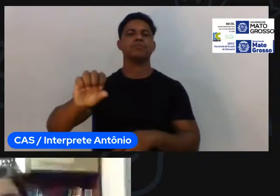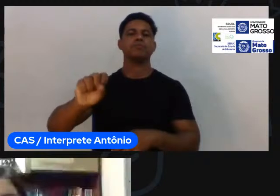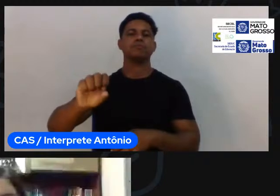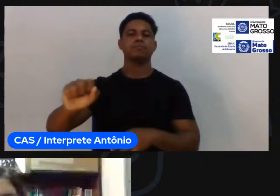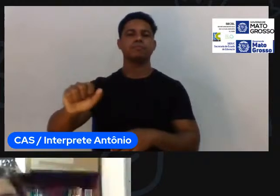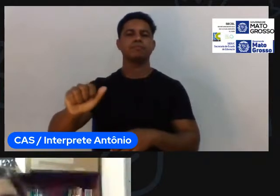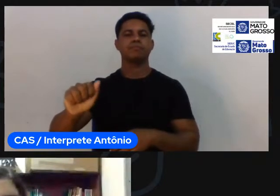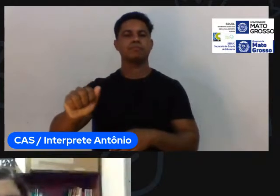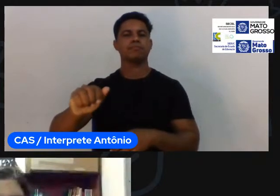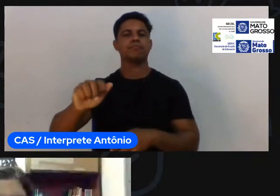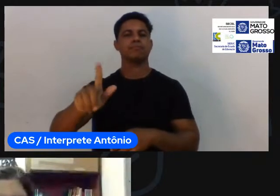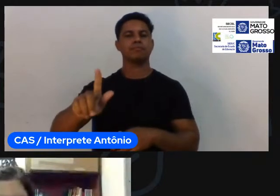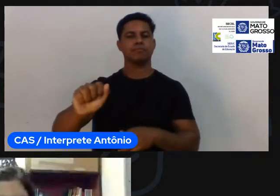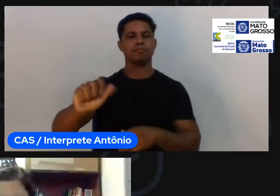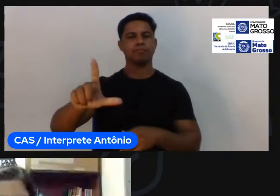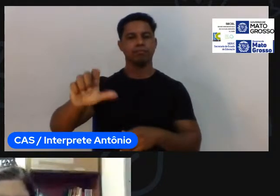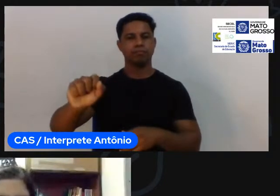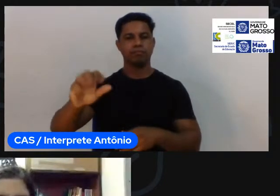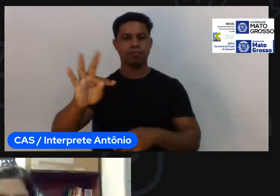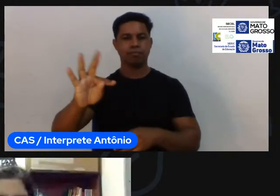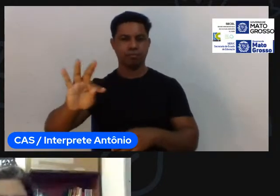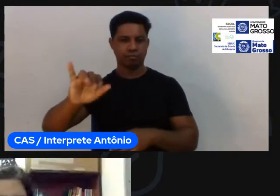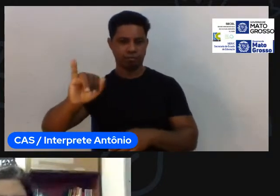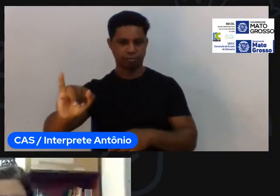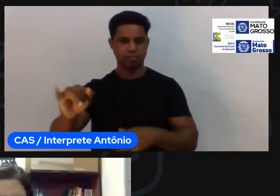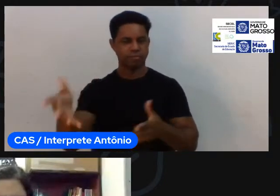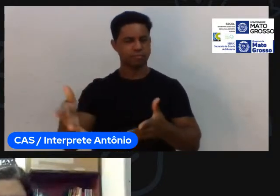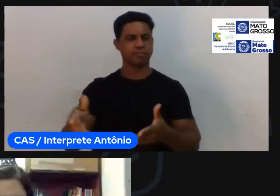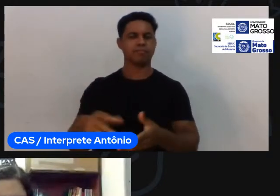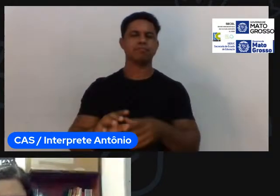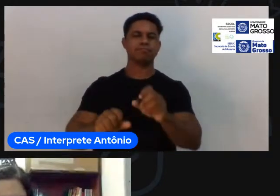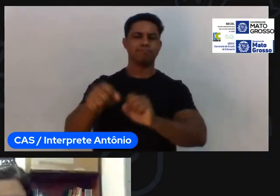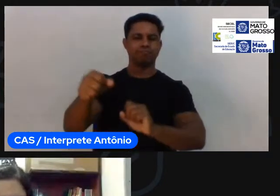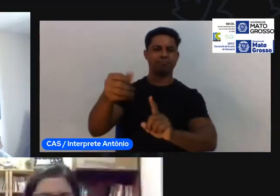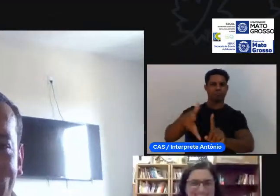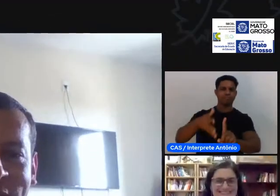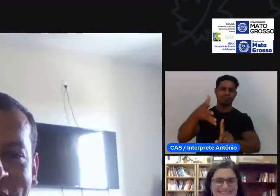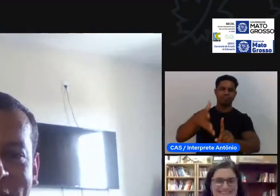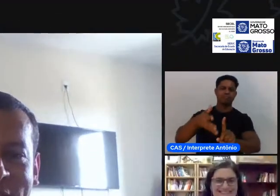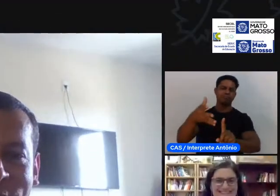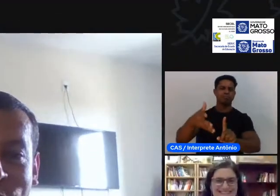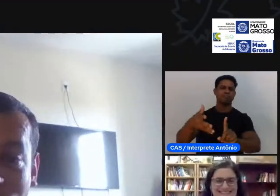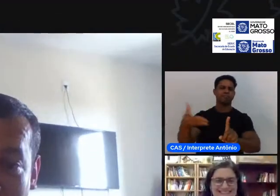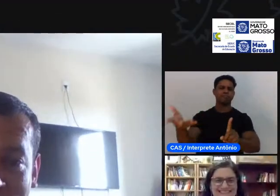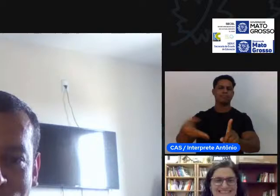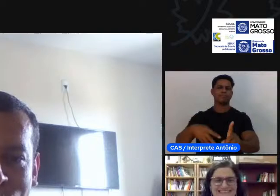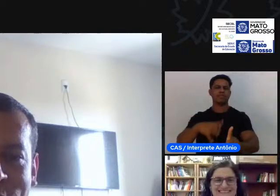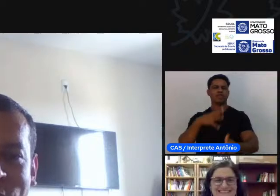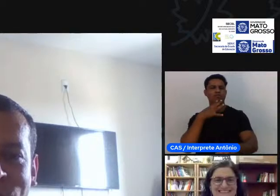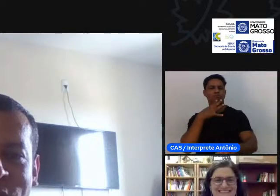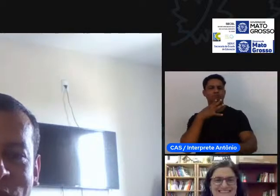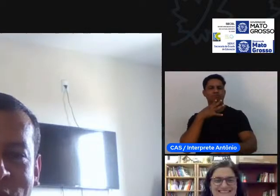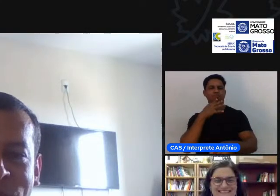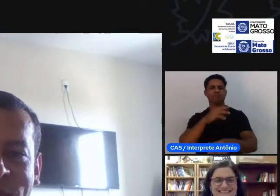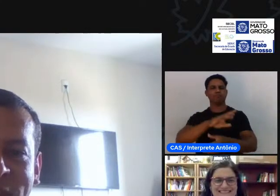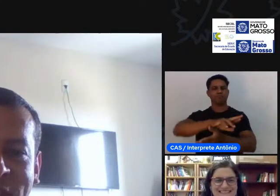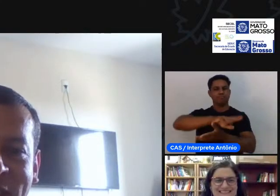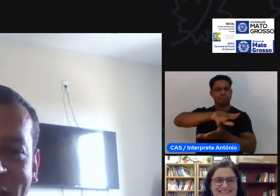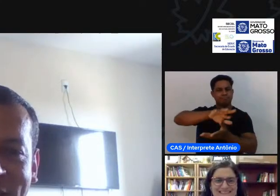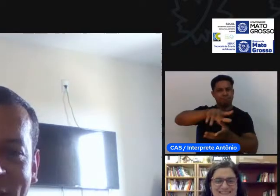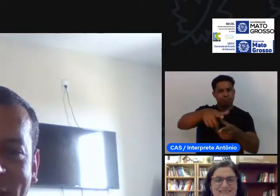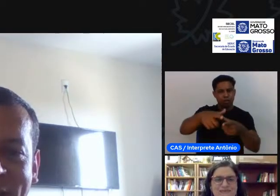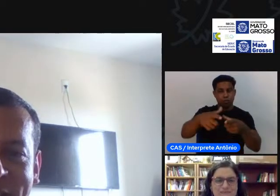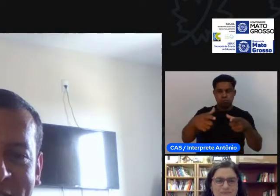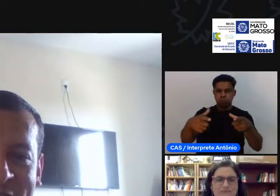informação, palestra, né, em todo o seu repertório de pesquisadora, formadora, como nós vimos,